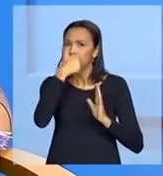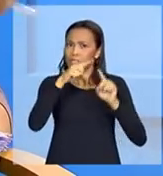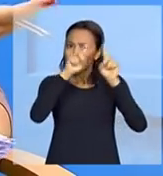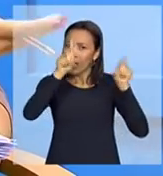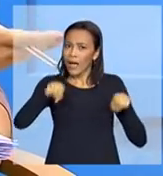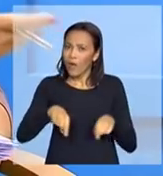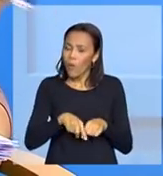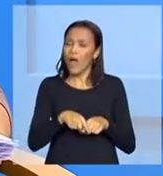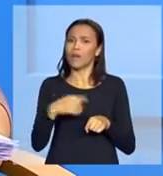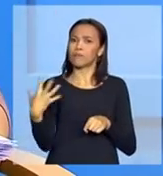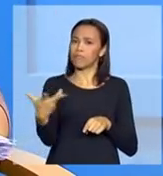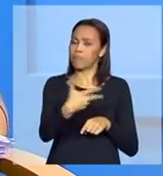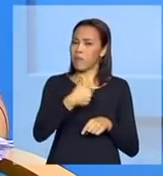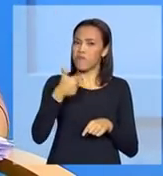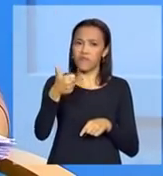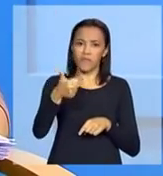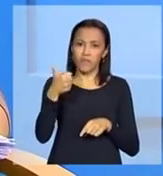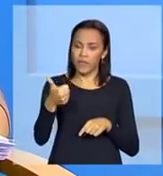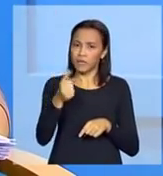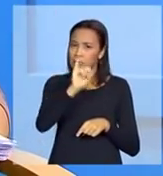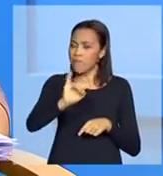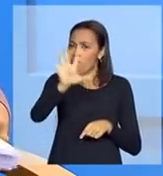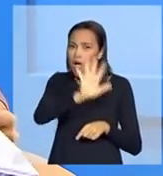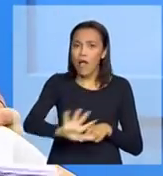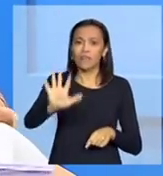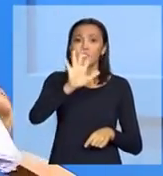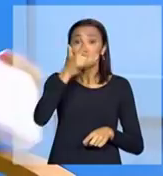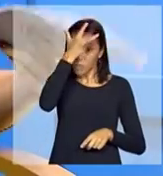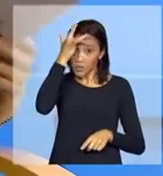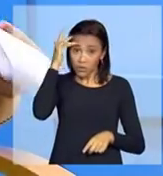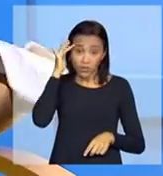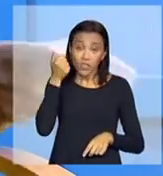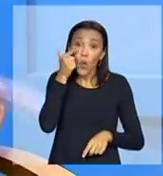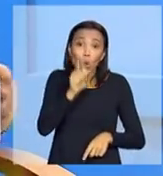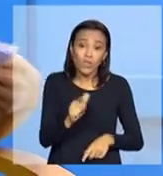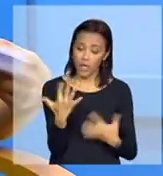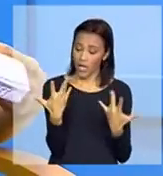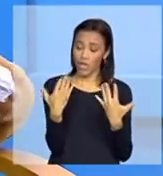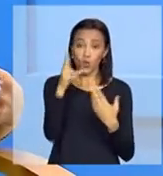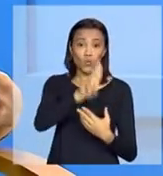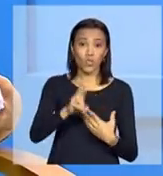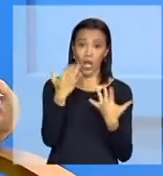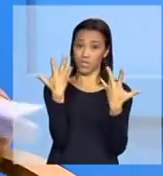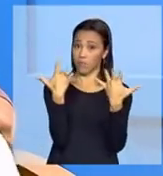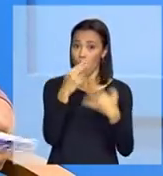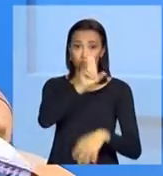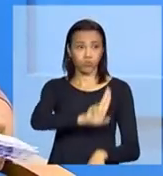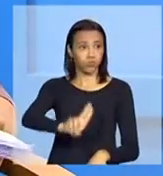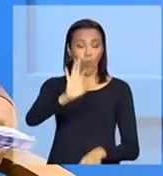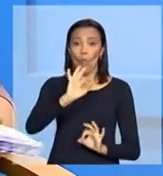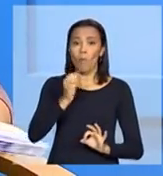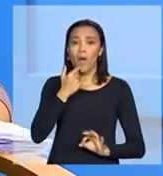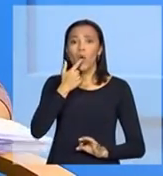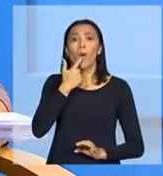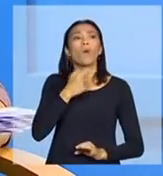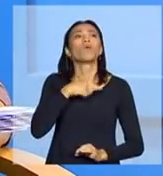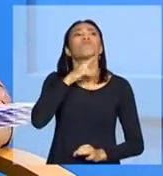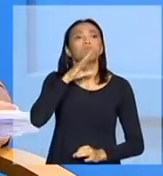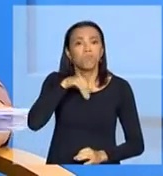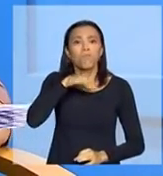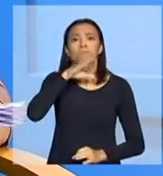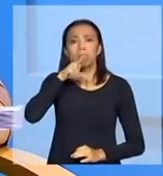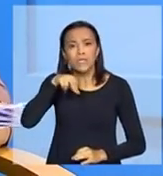telas belíssimas, imagens belíssimas de pessoas que não conseguem usar os braços, não se locomovem. Quer dizer,